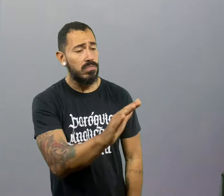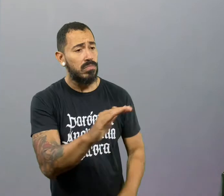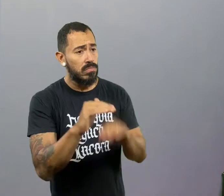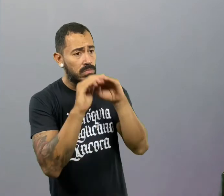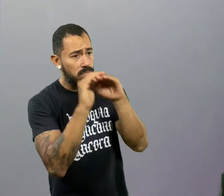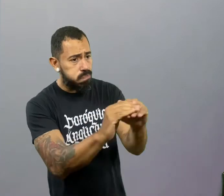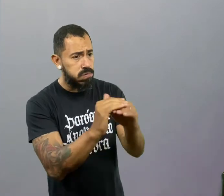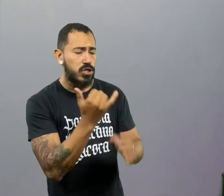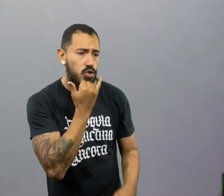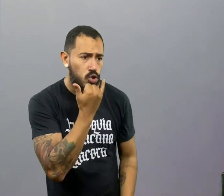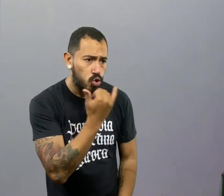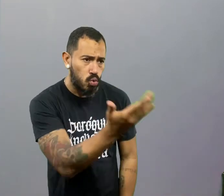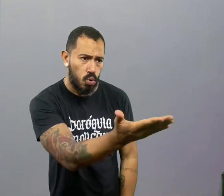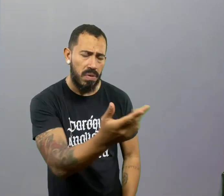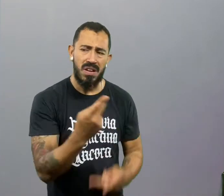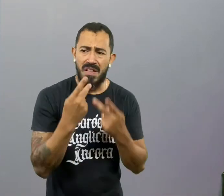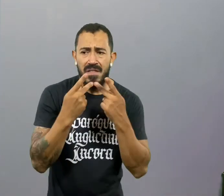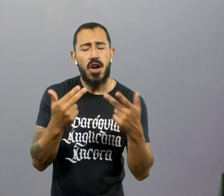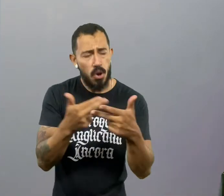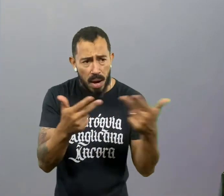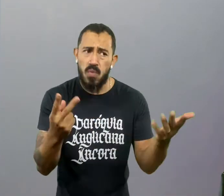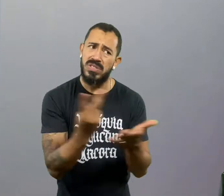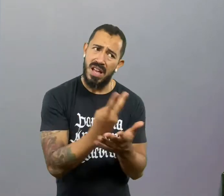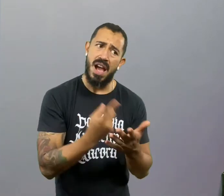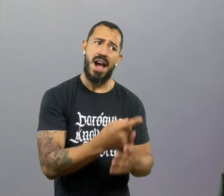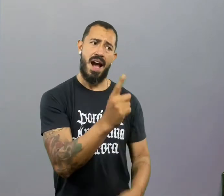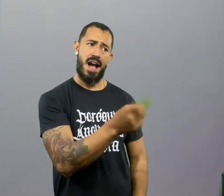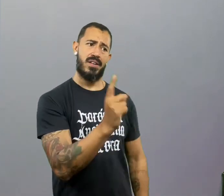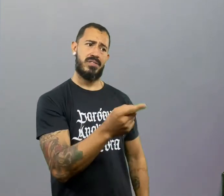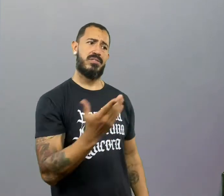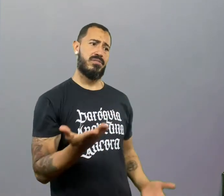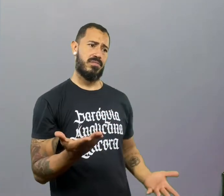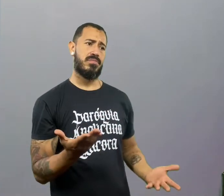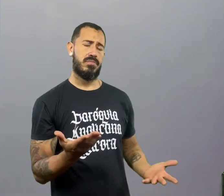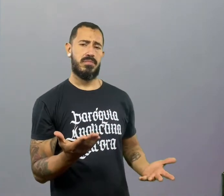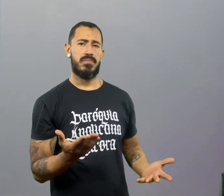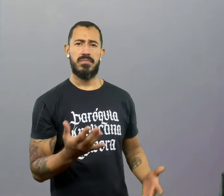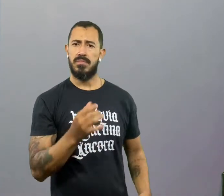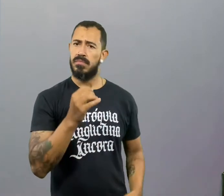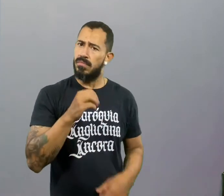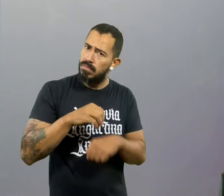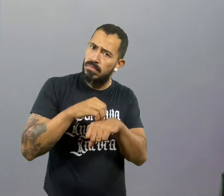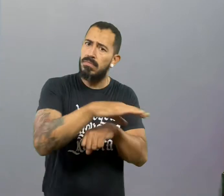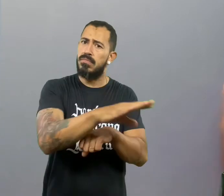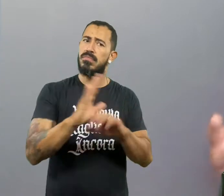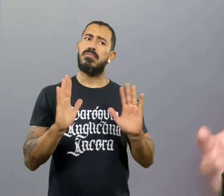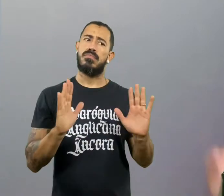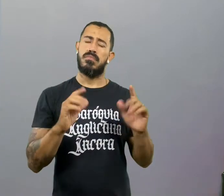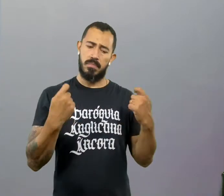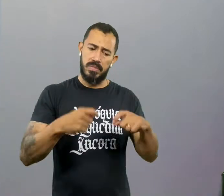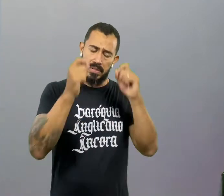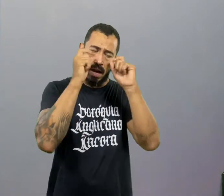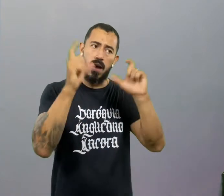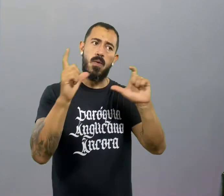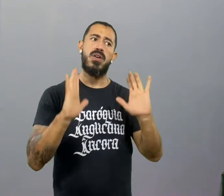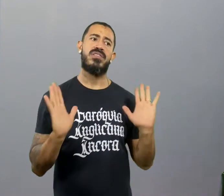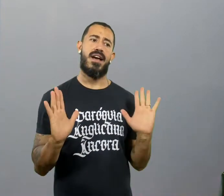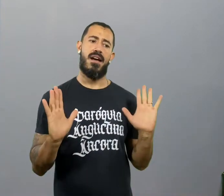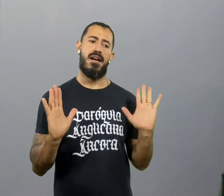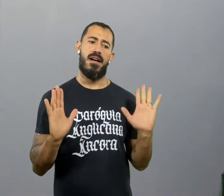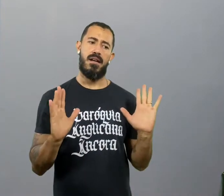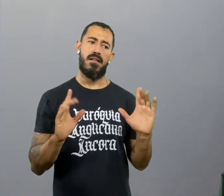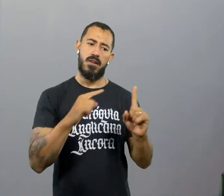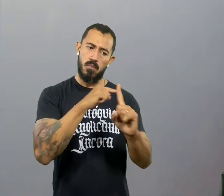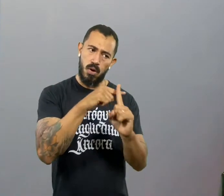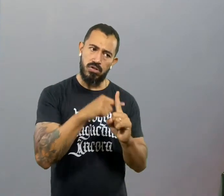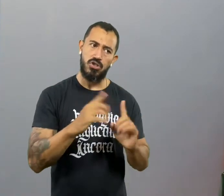maneira. Não é assim que as coisas funcionam. E aí você vai poder captar o equilíbrio do bem fazer das coisas. Sabe? Por